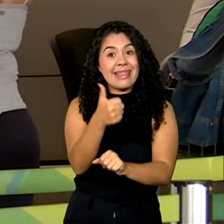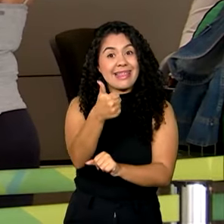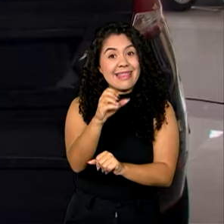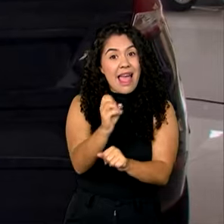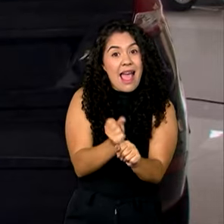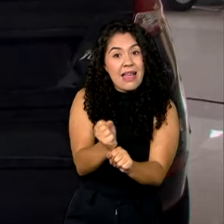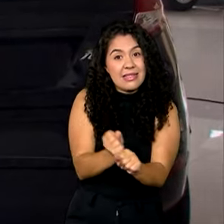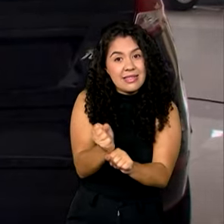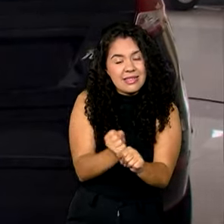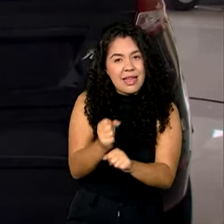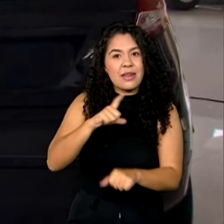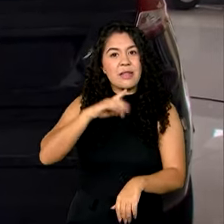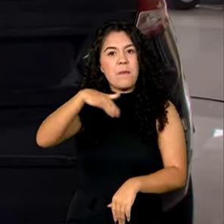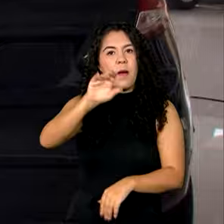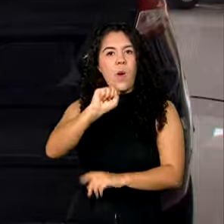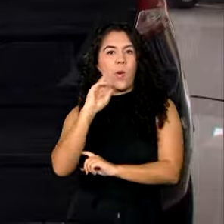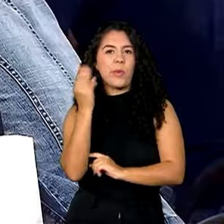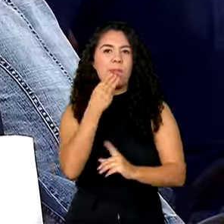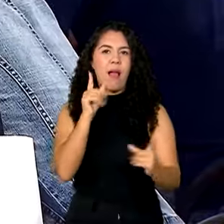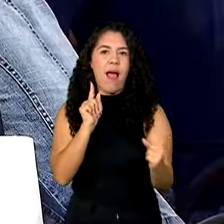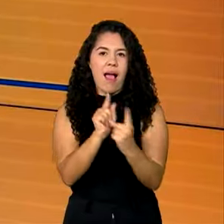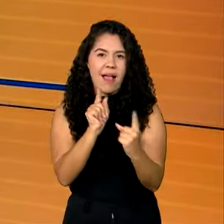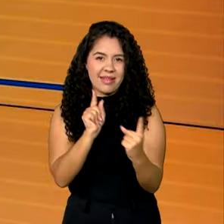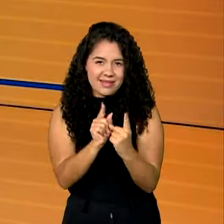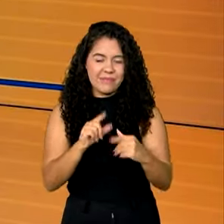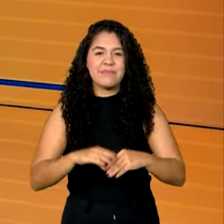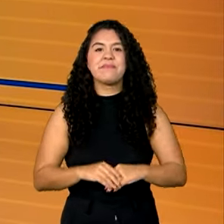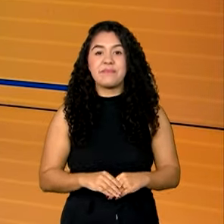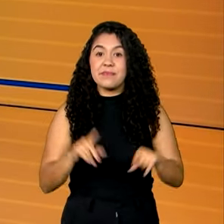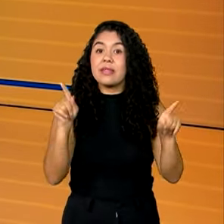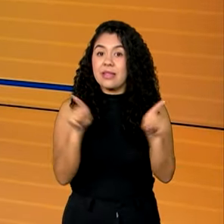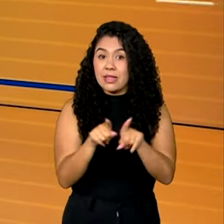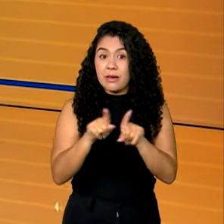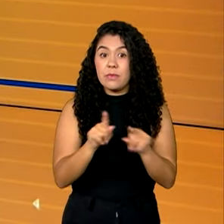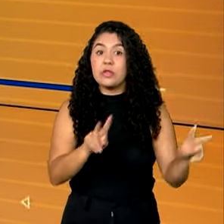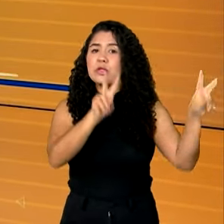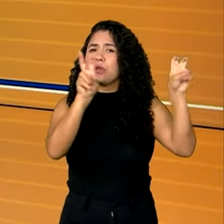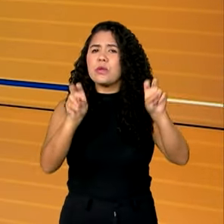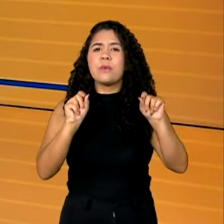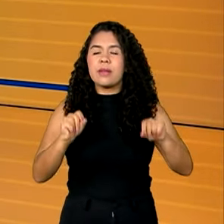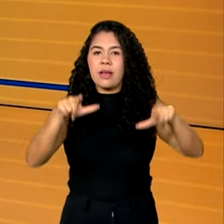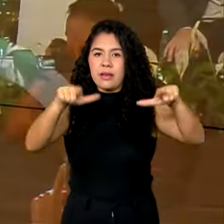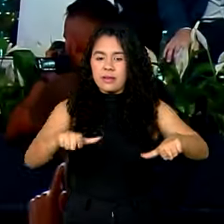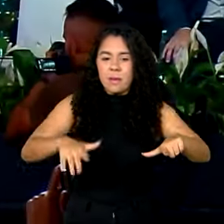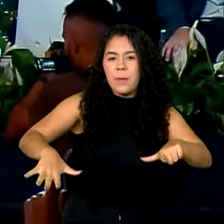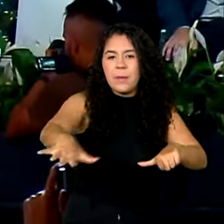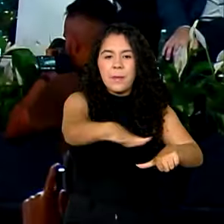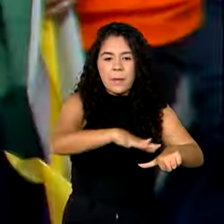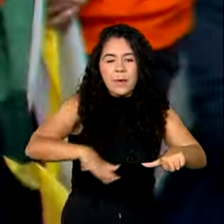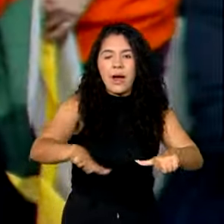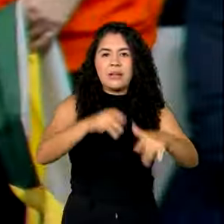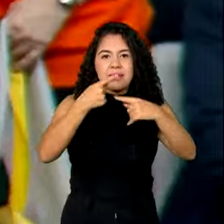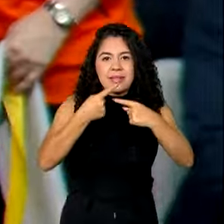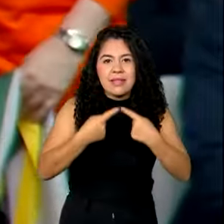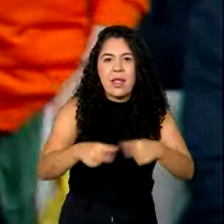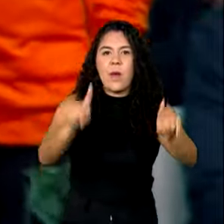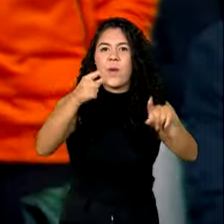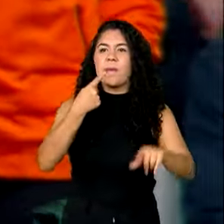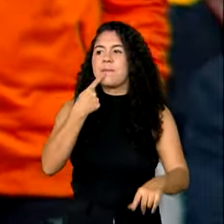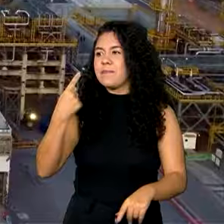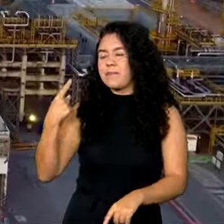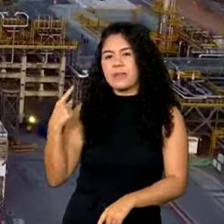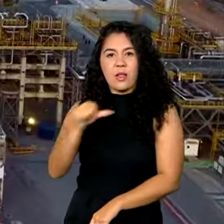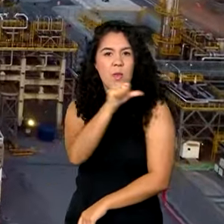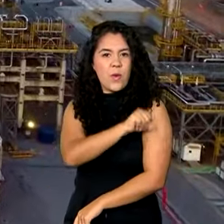anos com mais de 8 milhões de atendimentos. E veja também, inaugurado no Rio, o complexo de energias que deve